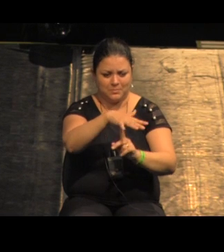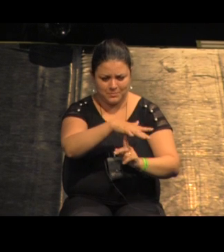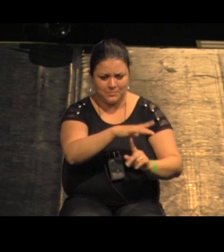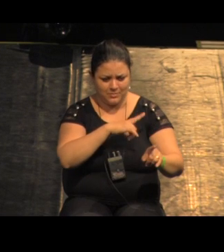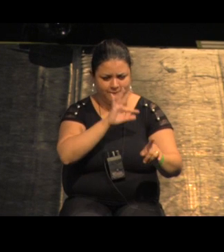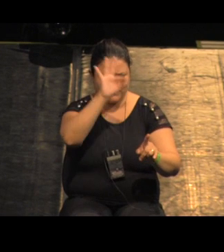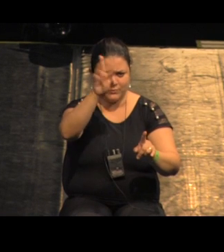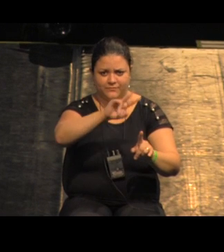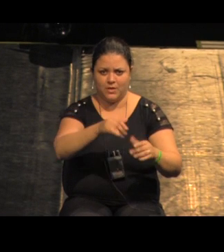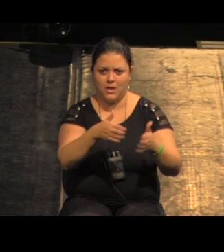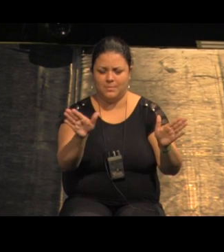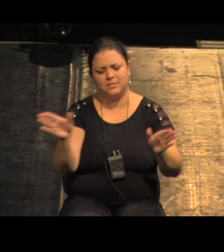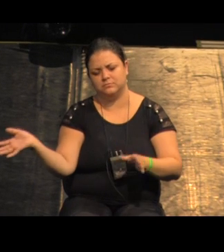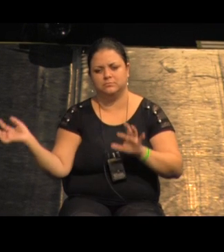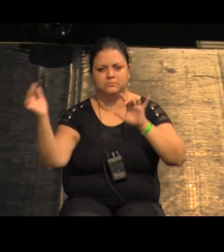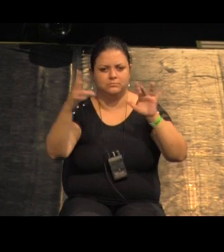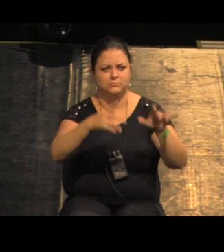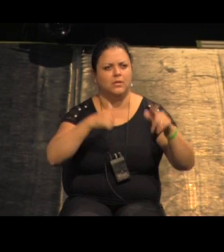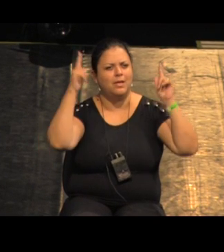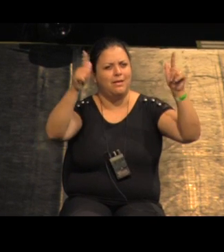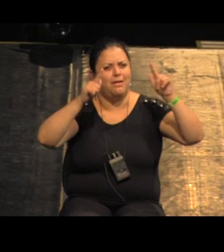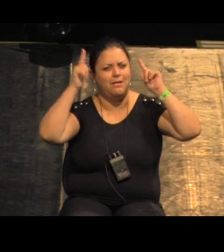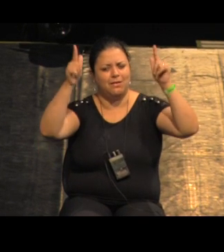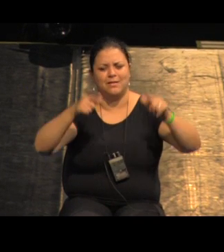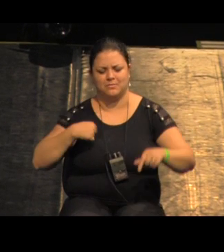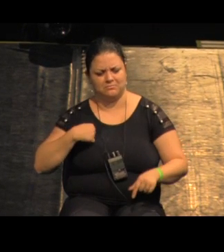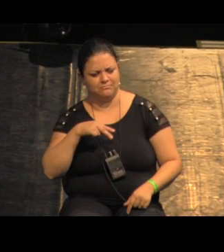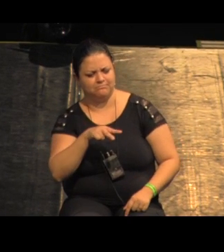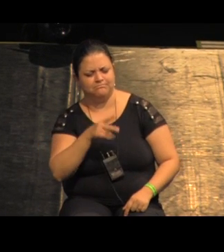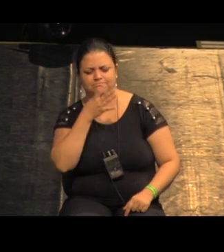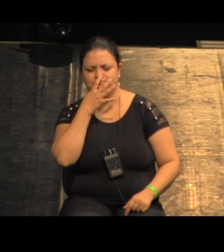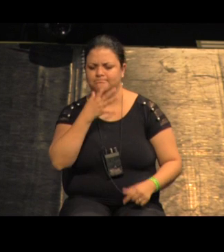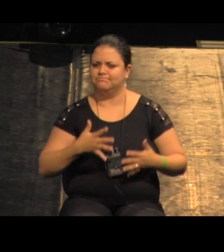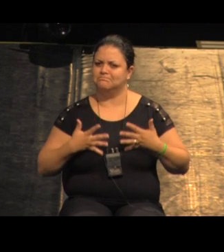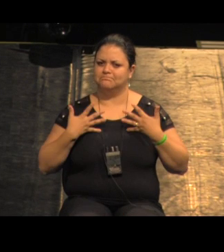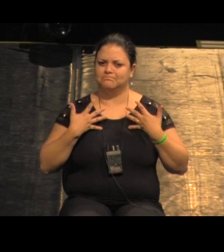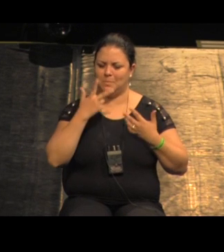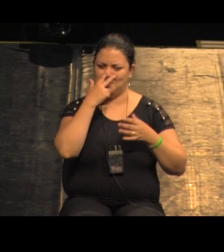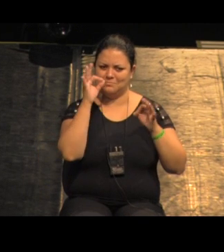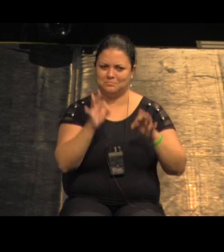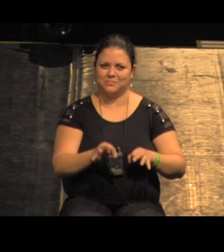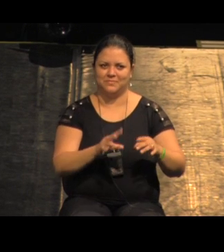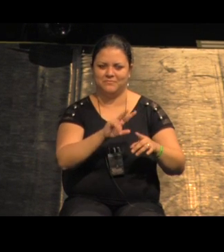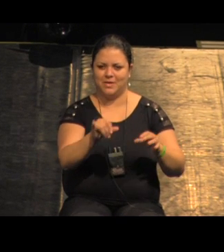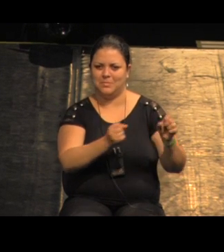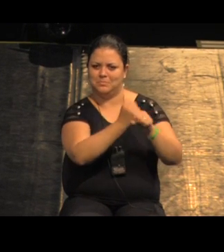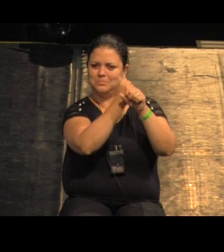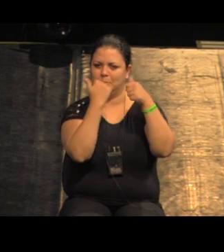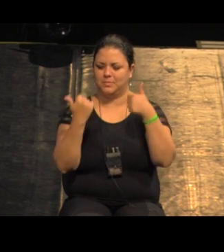espaço público esse espaço do encontro comunitário esse aqui alguém sabe me dizer meu tempo